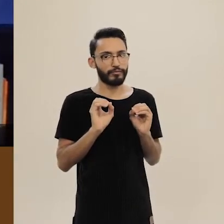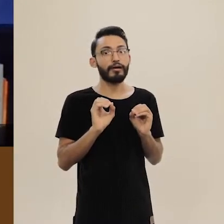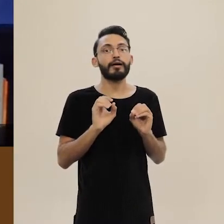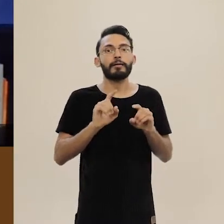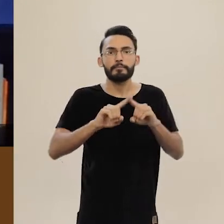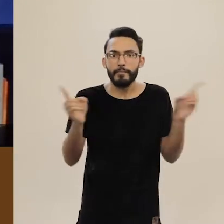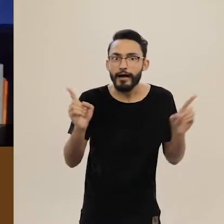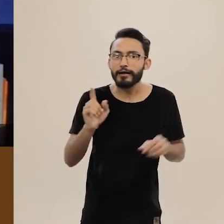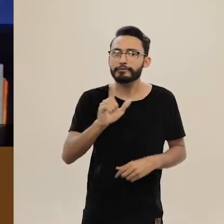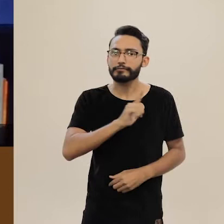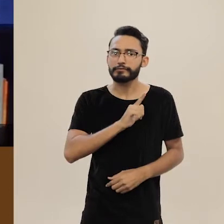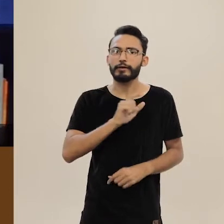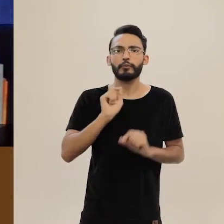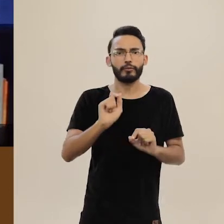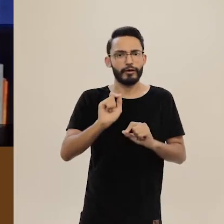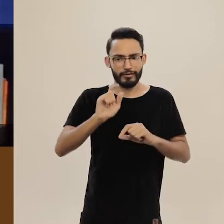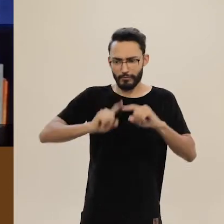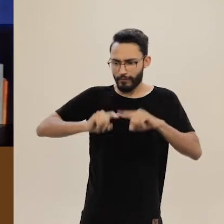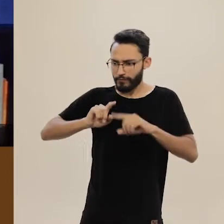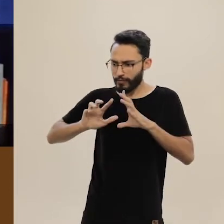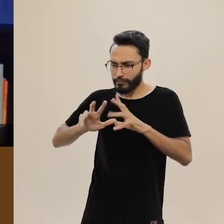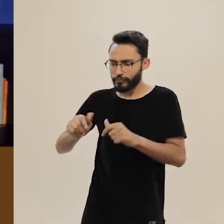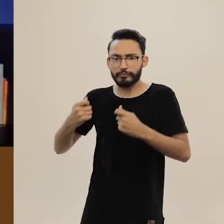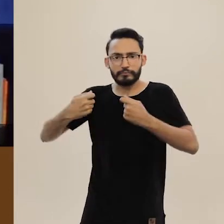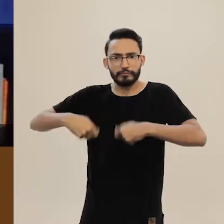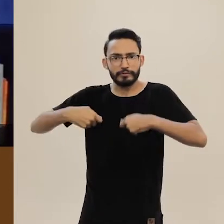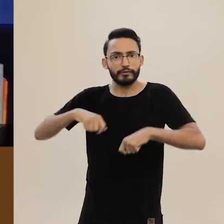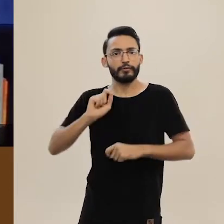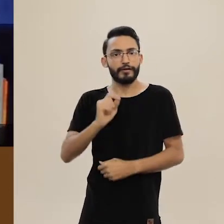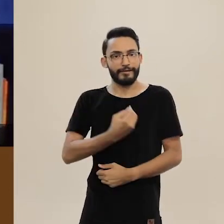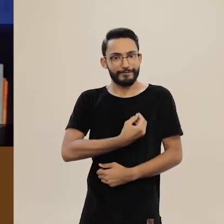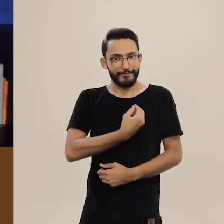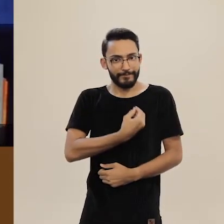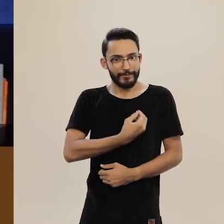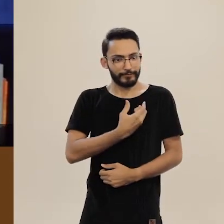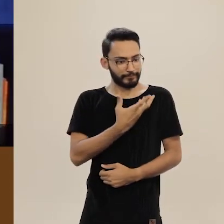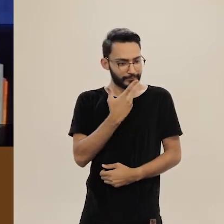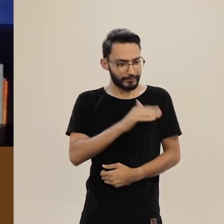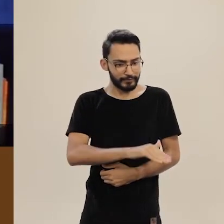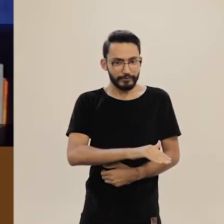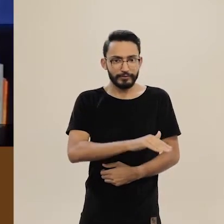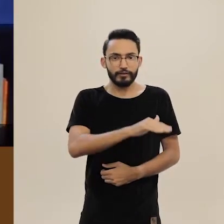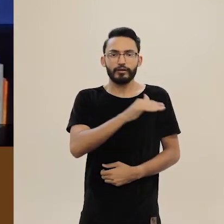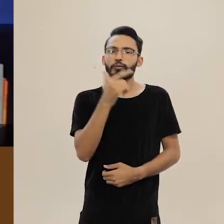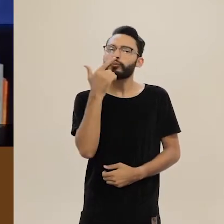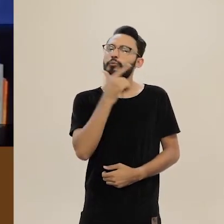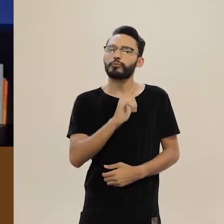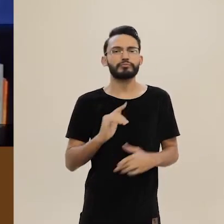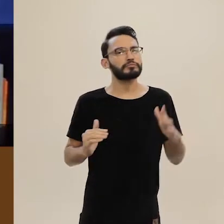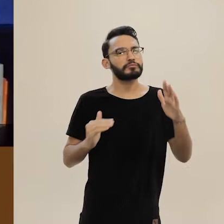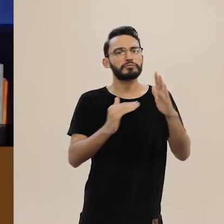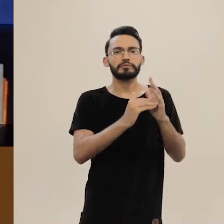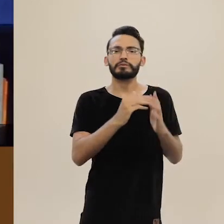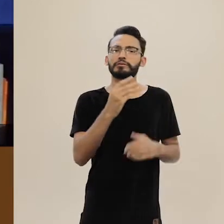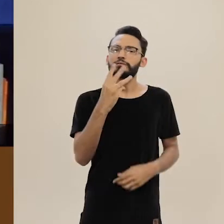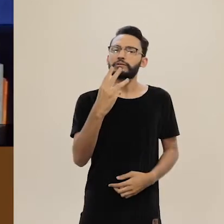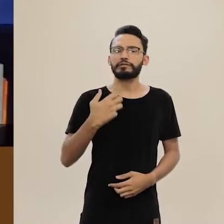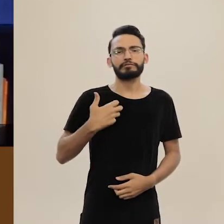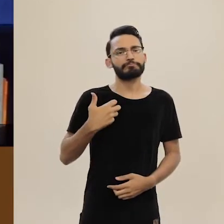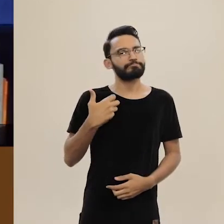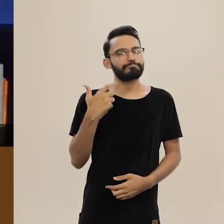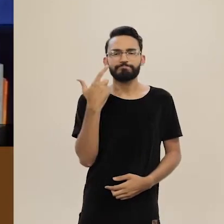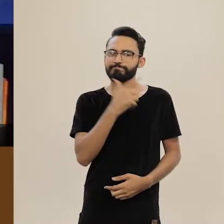No entanto, apesar de terem os recursos necessários para sobreviverem, eles não conseguiram chegar aos 3 anos de idade.